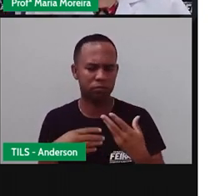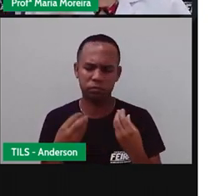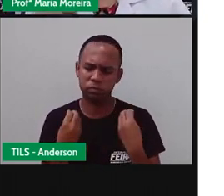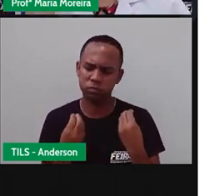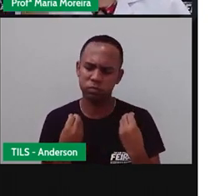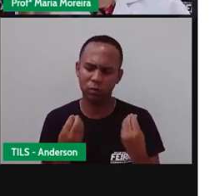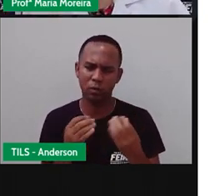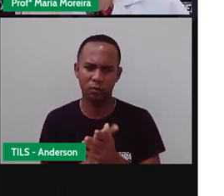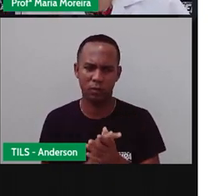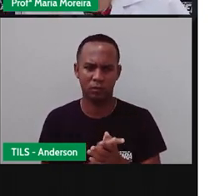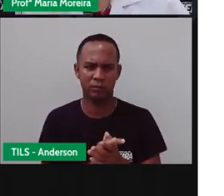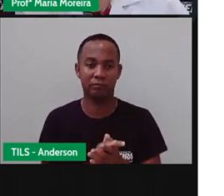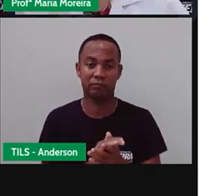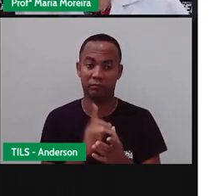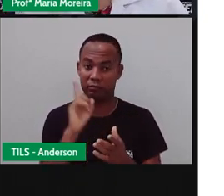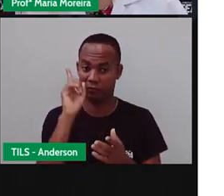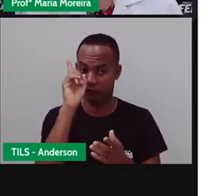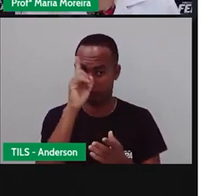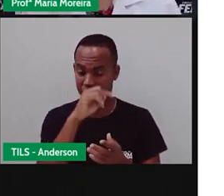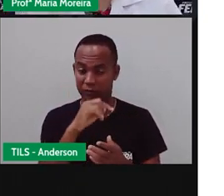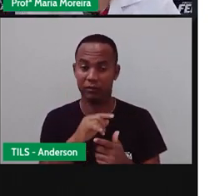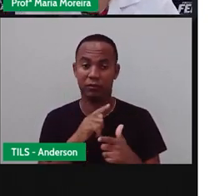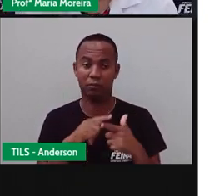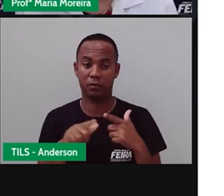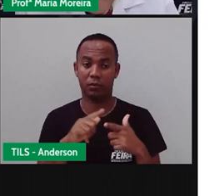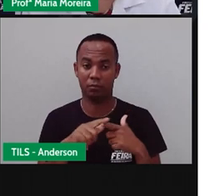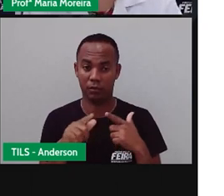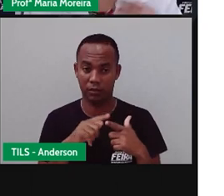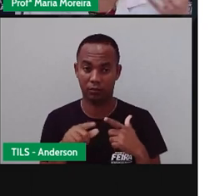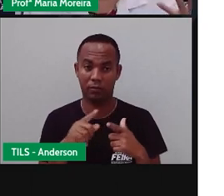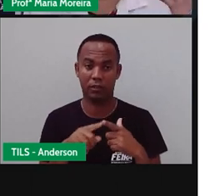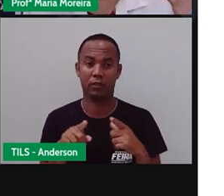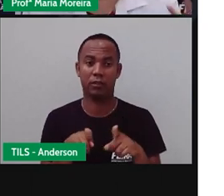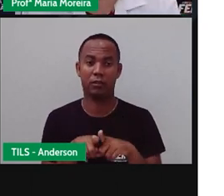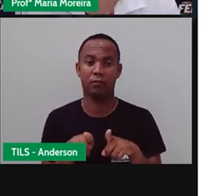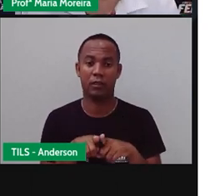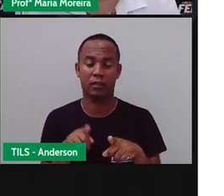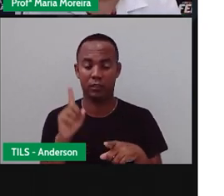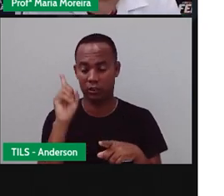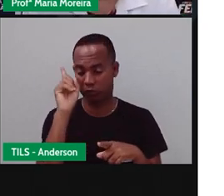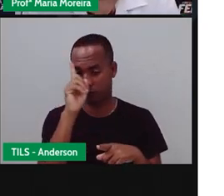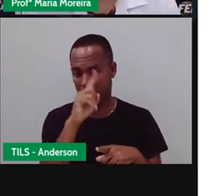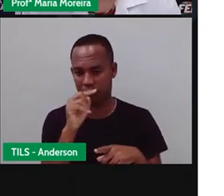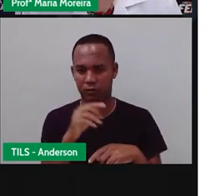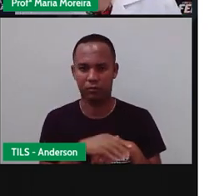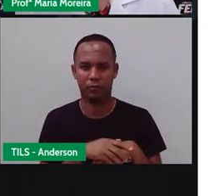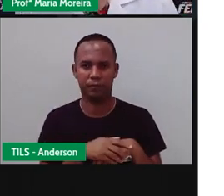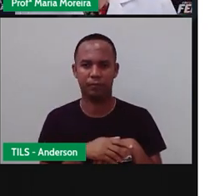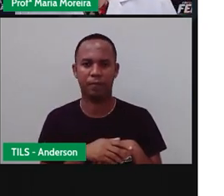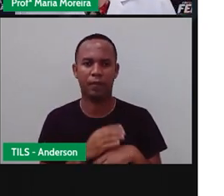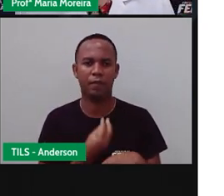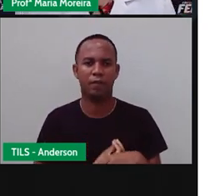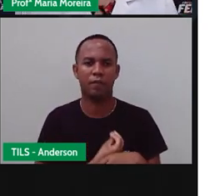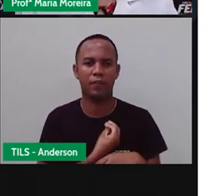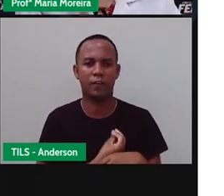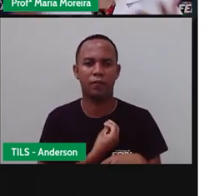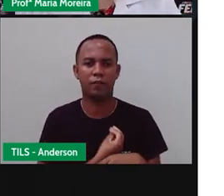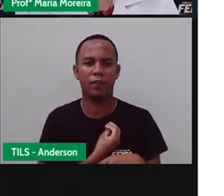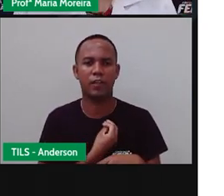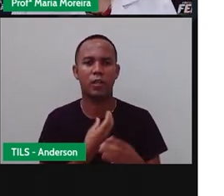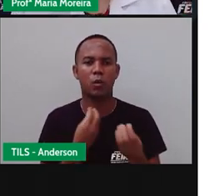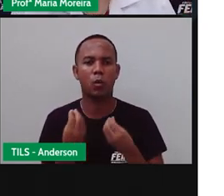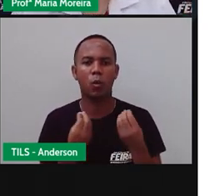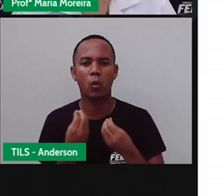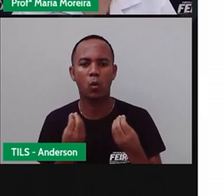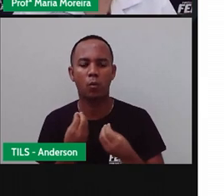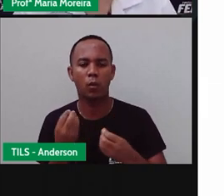Bom, seria bem complicado também, né? Seria uma bagunça, seria complicado, seria difícil viver sem essa medição